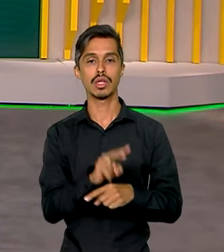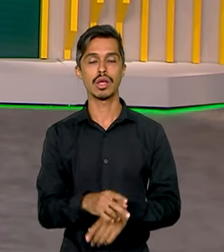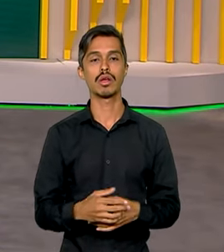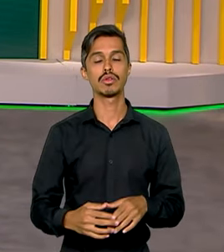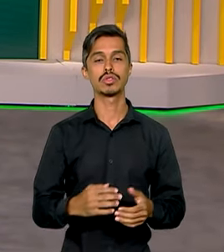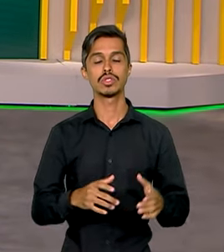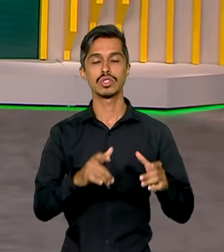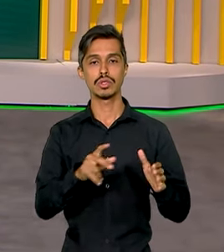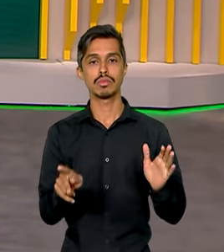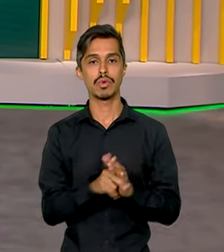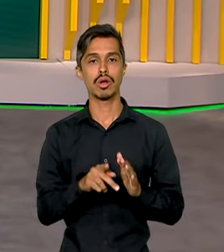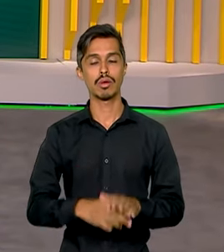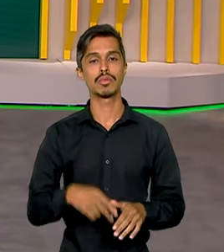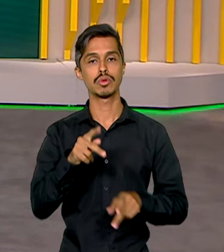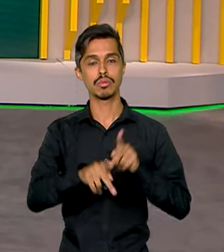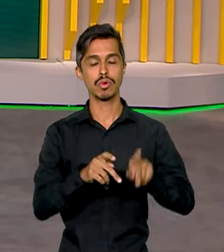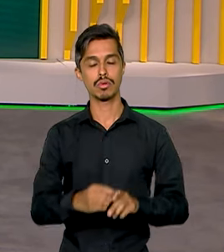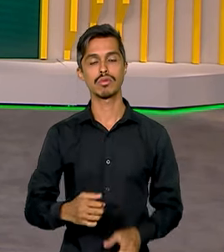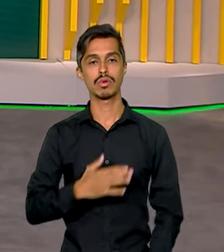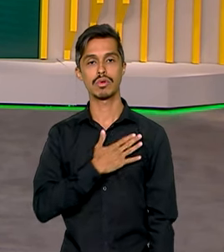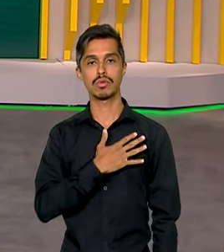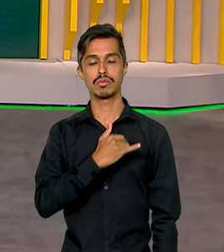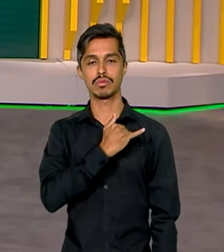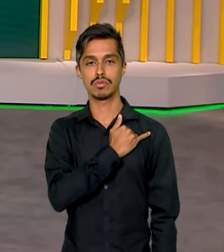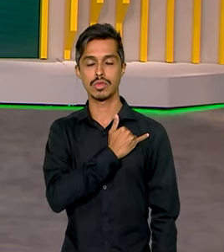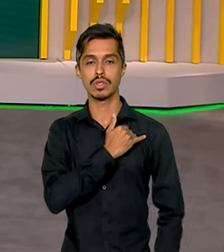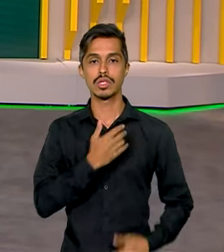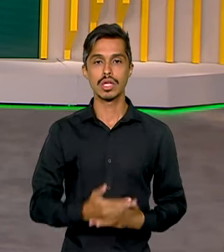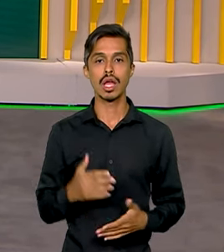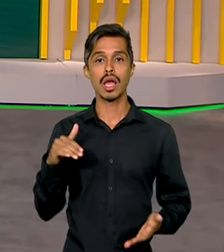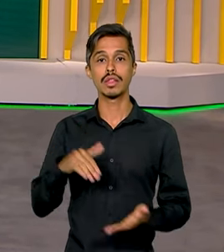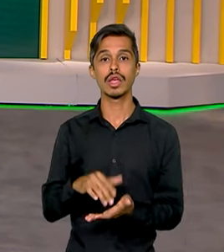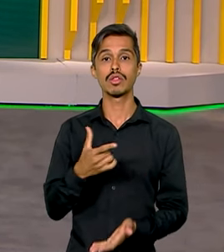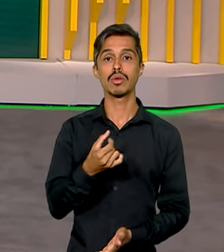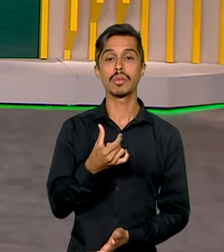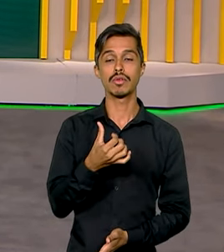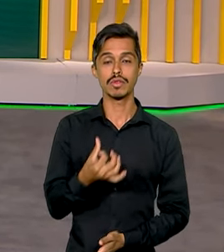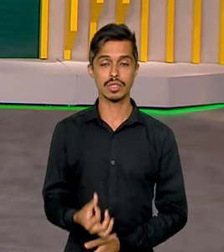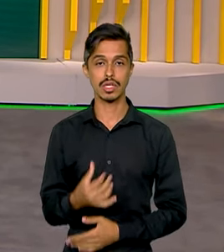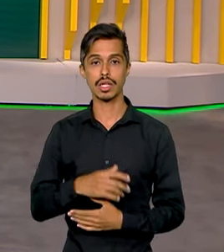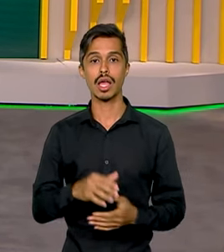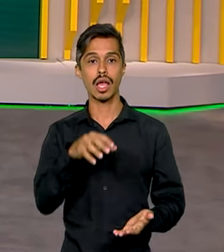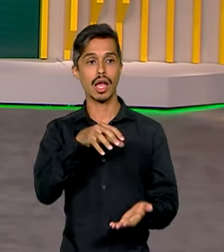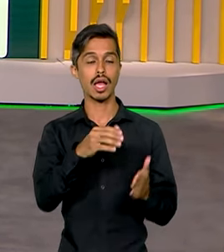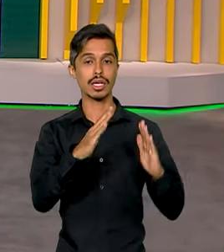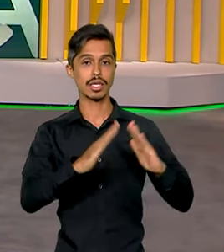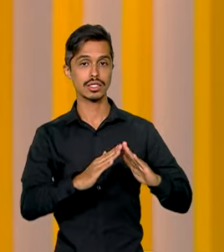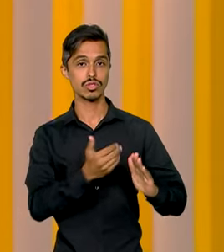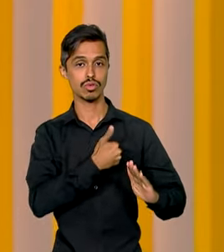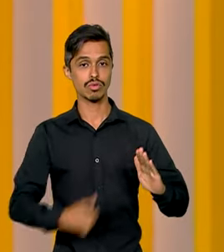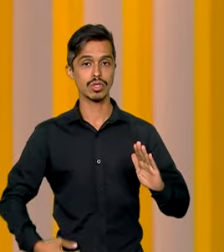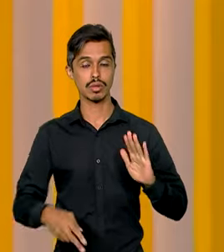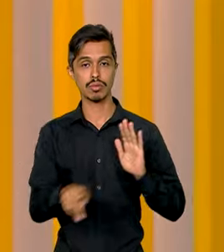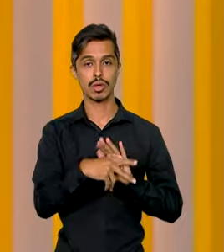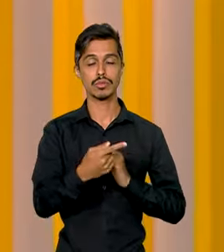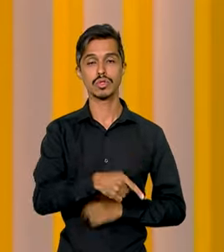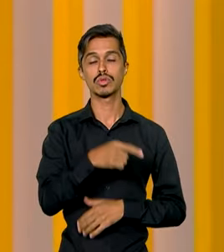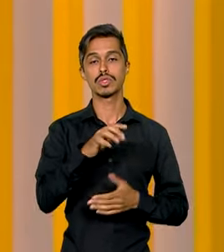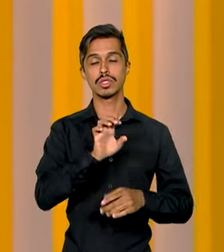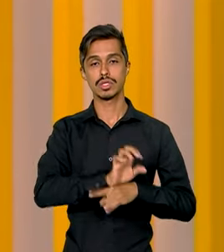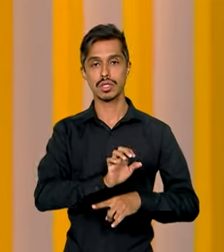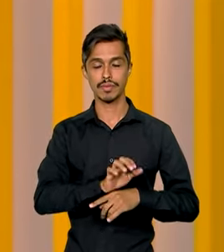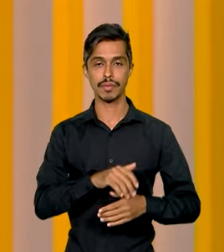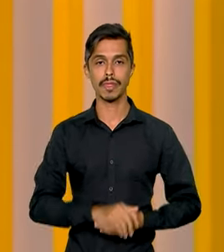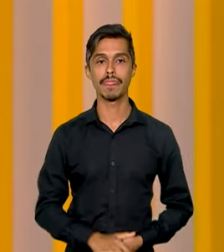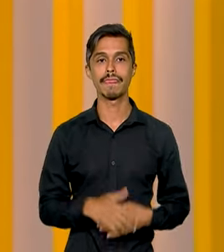A medida institui até dezembro de 2026 a Casa de Governo no estado de Roraima. O local reúne